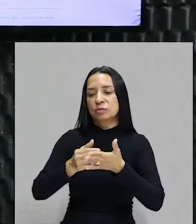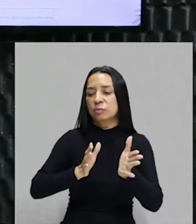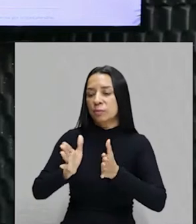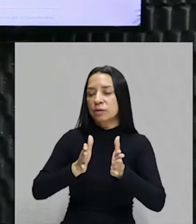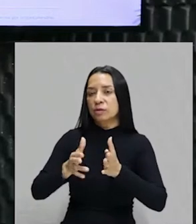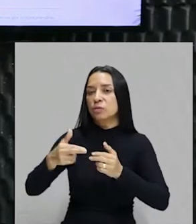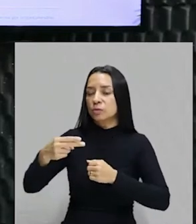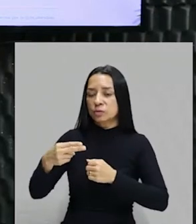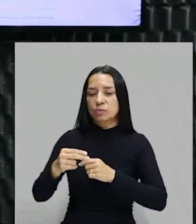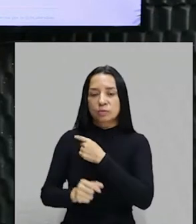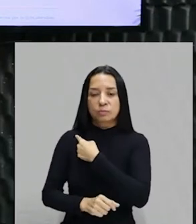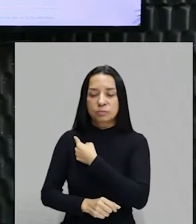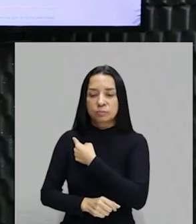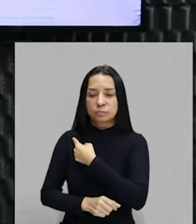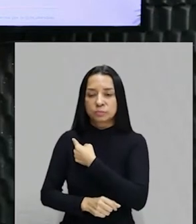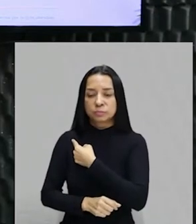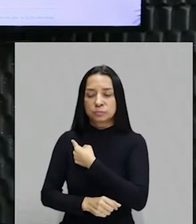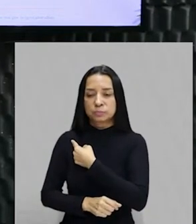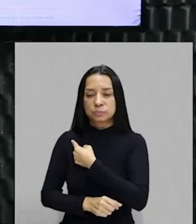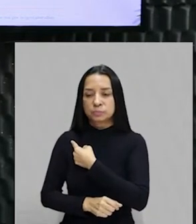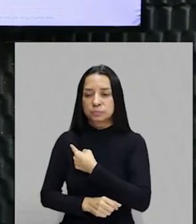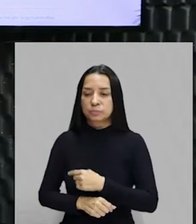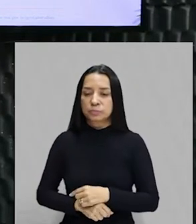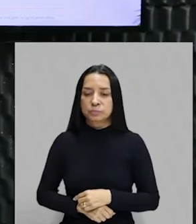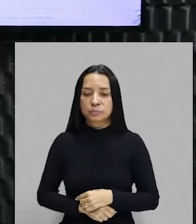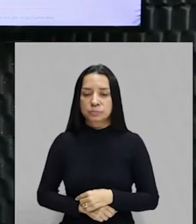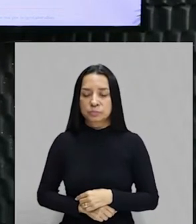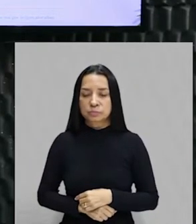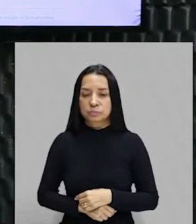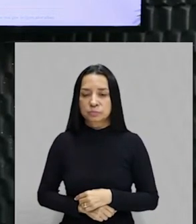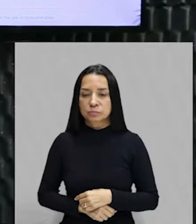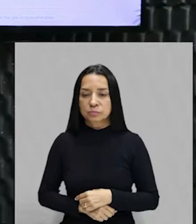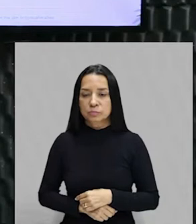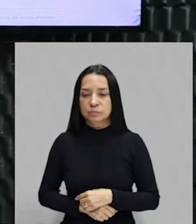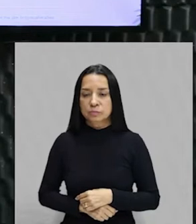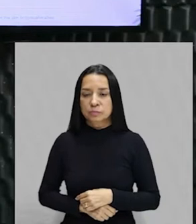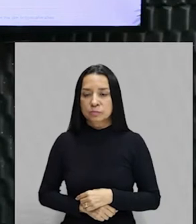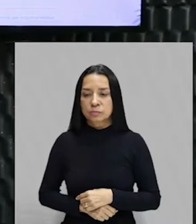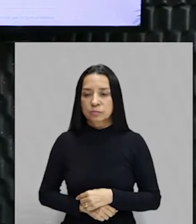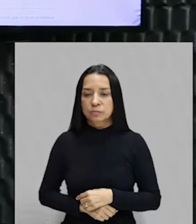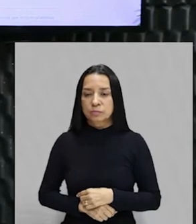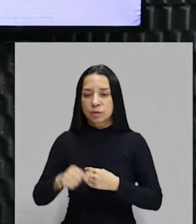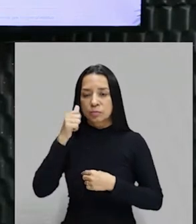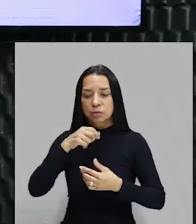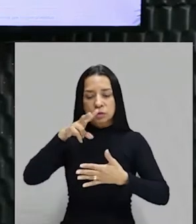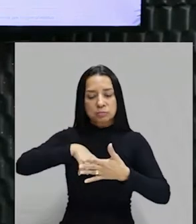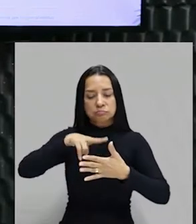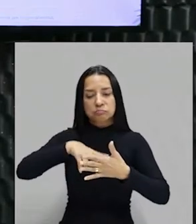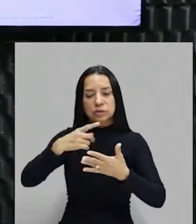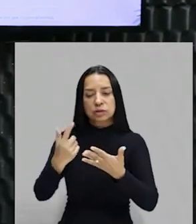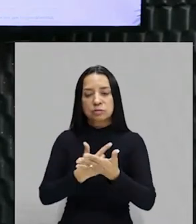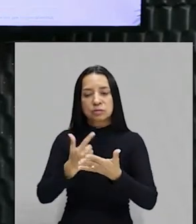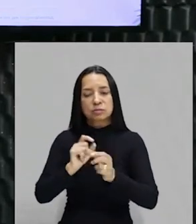A Rufus, que eu mostrei para vocês, o Tamoio, a Dolorida e uma mulher que leu o livro, que agora esqueci o nome da obra, mas que